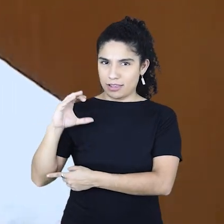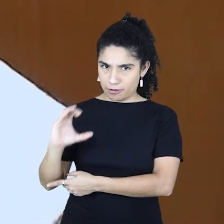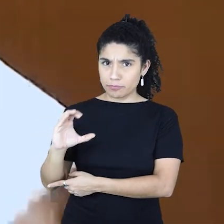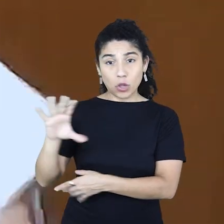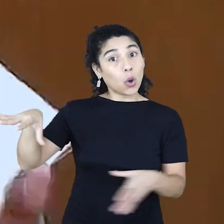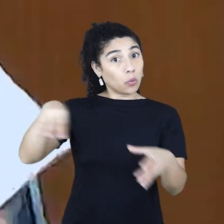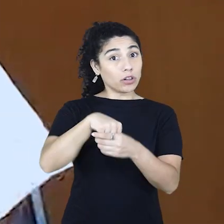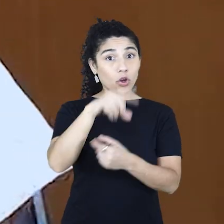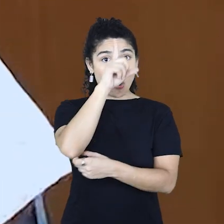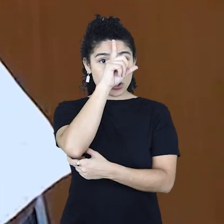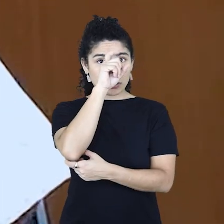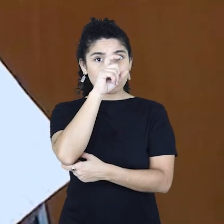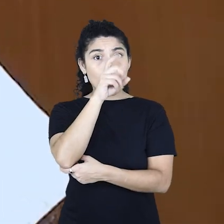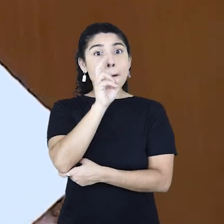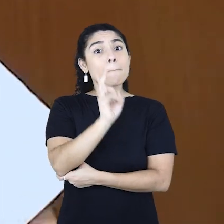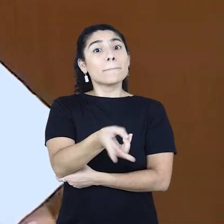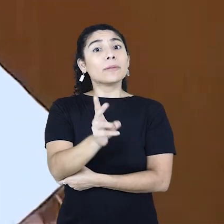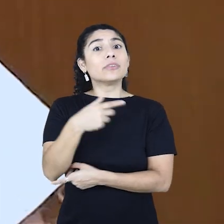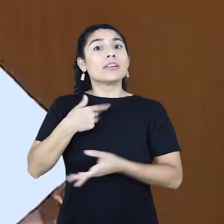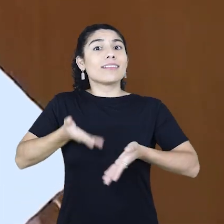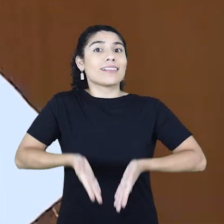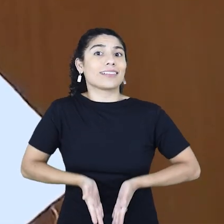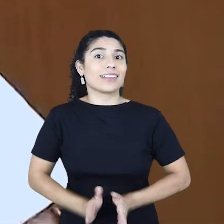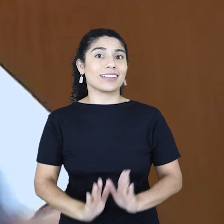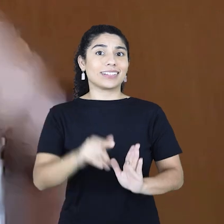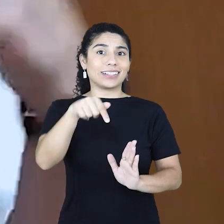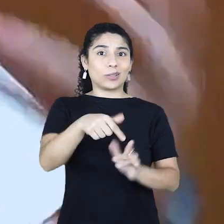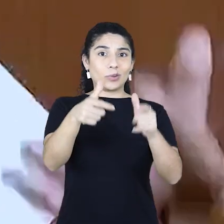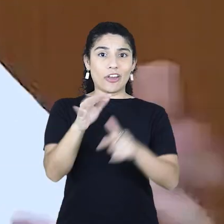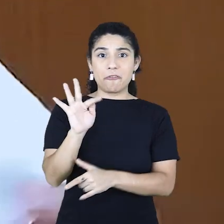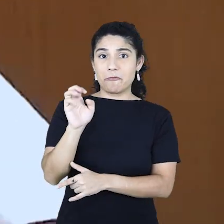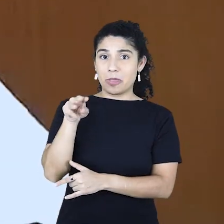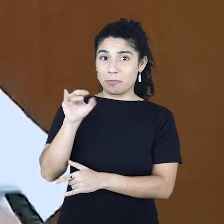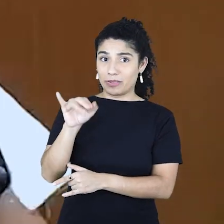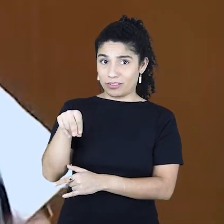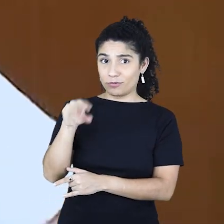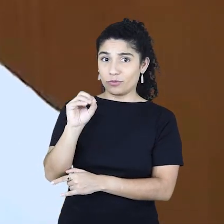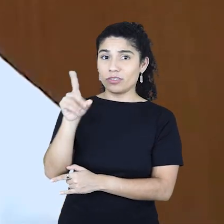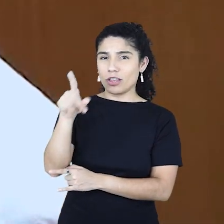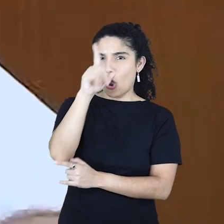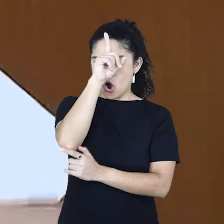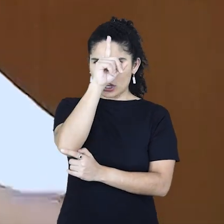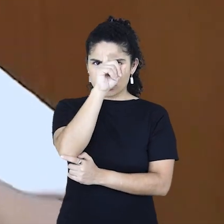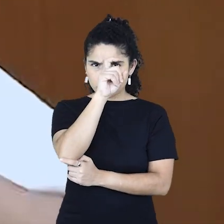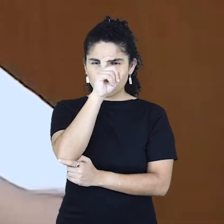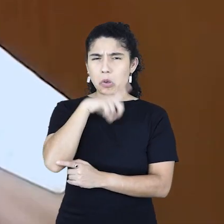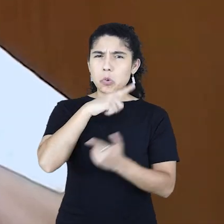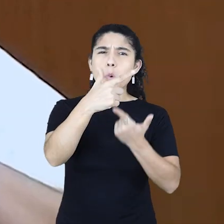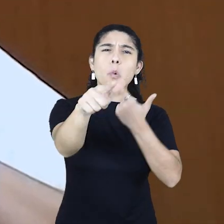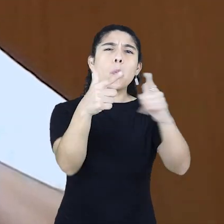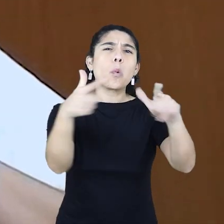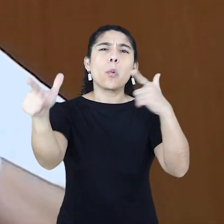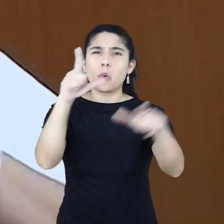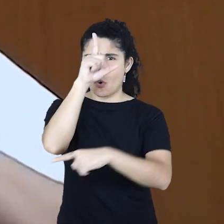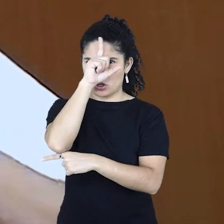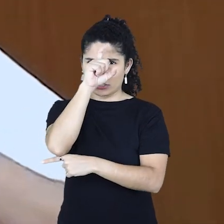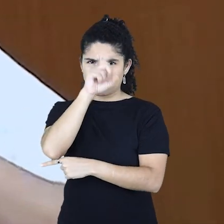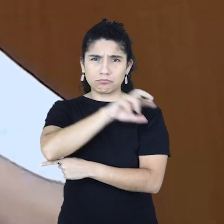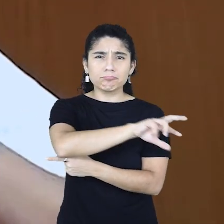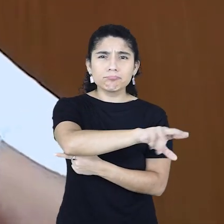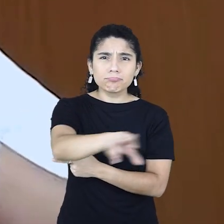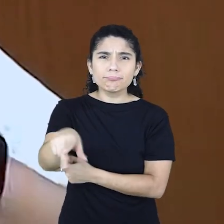Incluindo o hospital que eu nasci, o Fêmino, e o Hospital Cristo Redentor e outros hospitais. Ah,